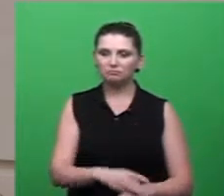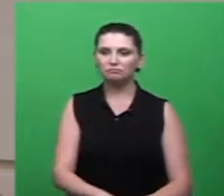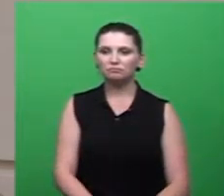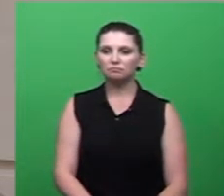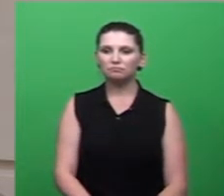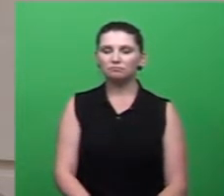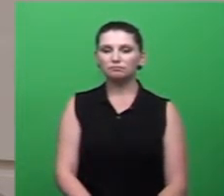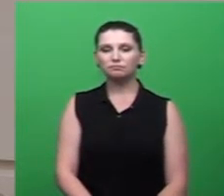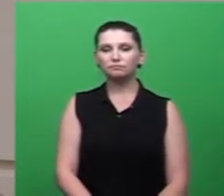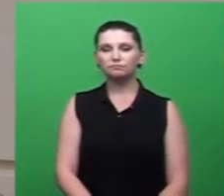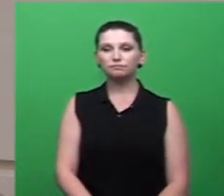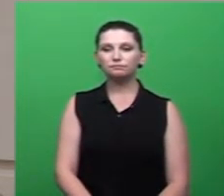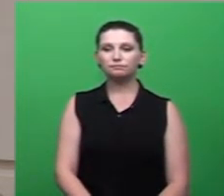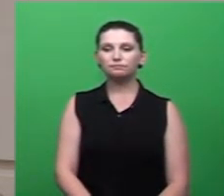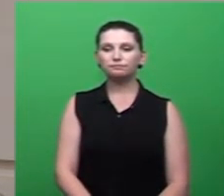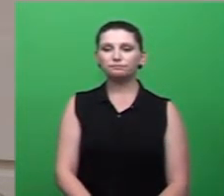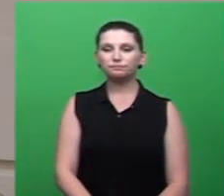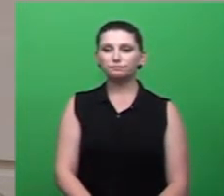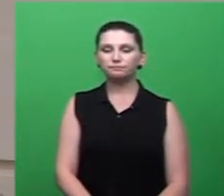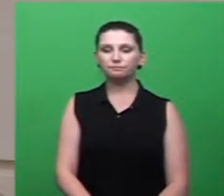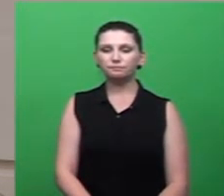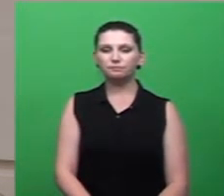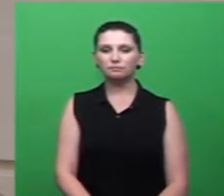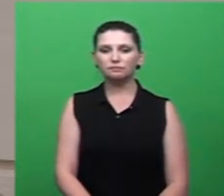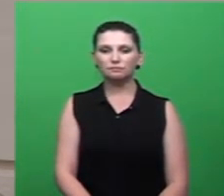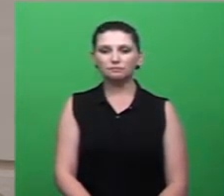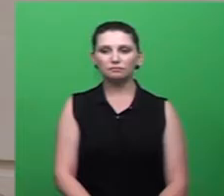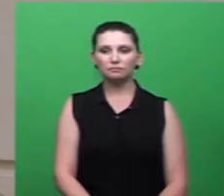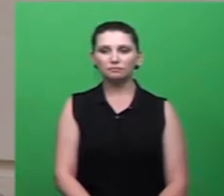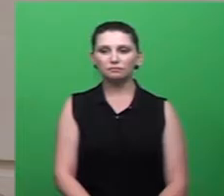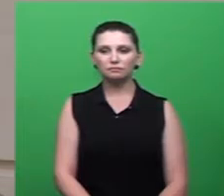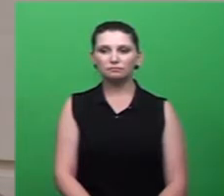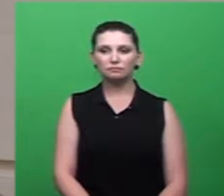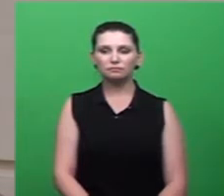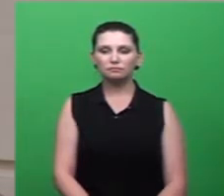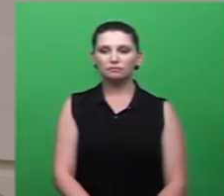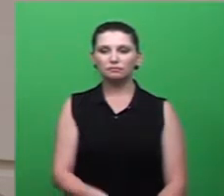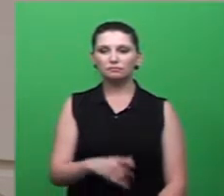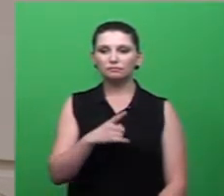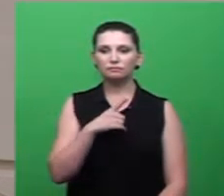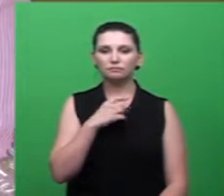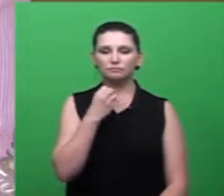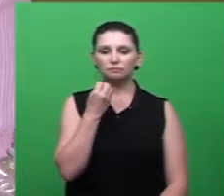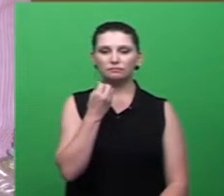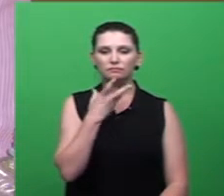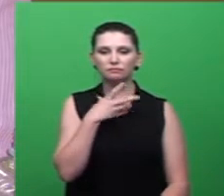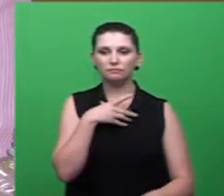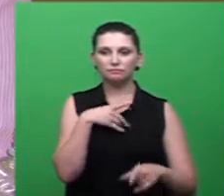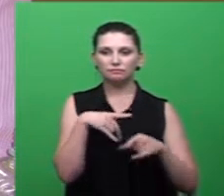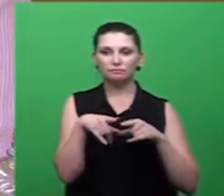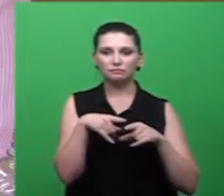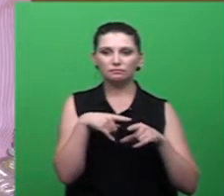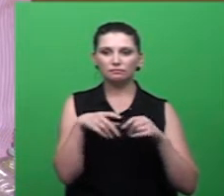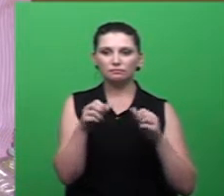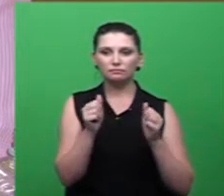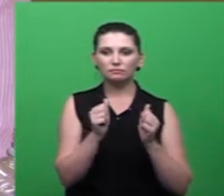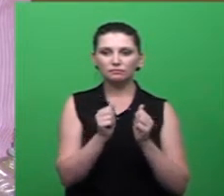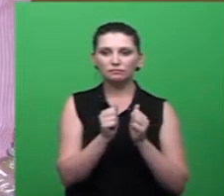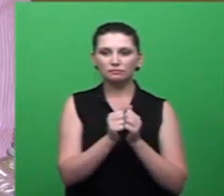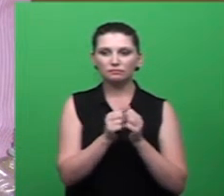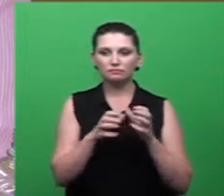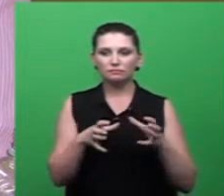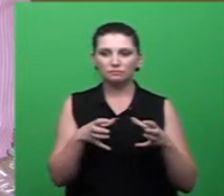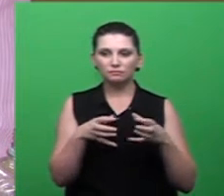cargo assim relevante uma secretária da educação e que vem desempenhando junto com todo o corpo de